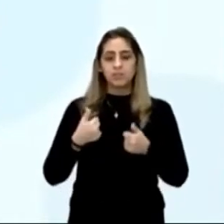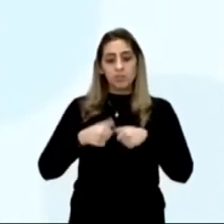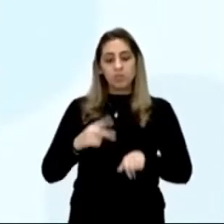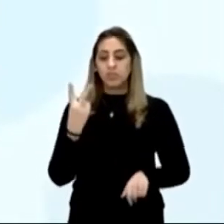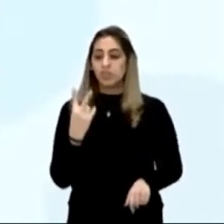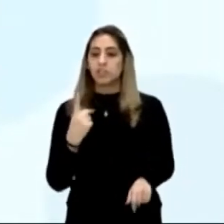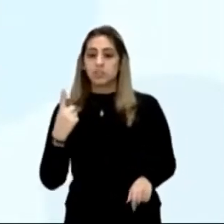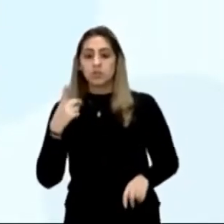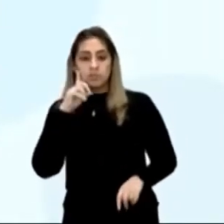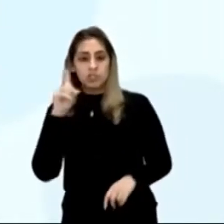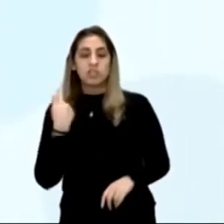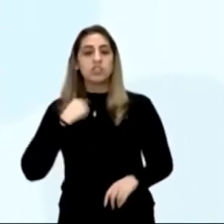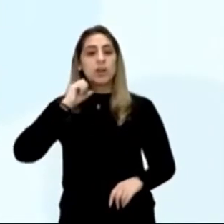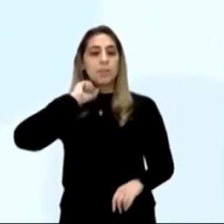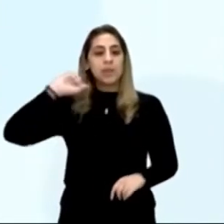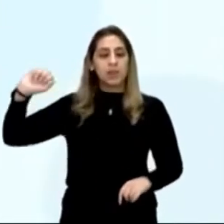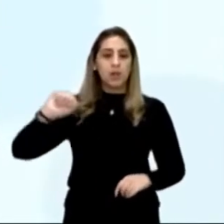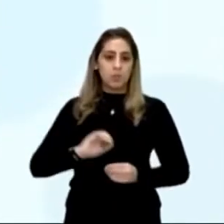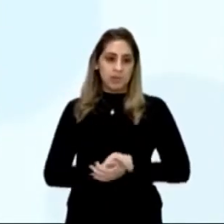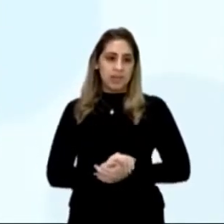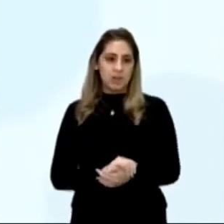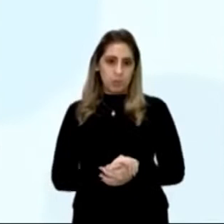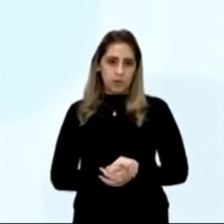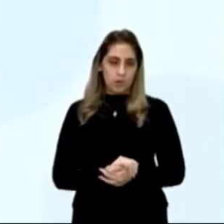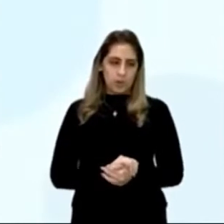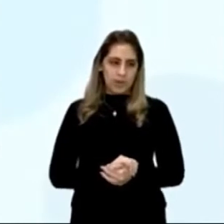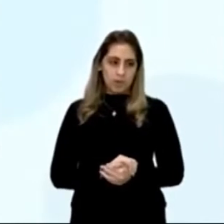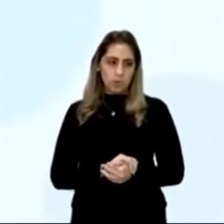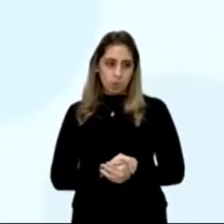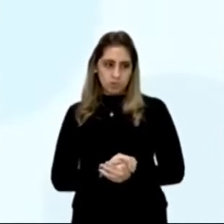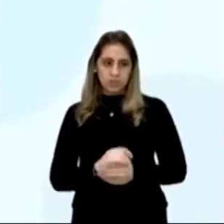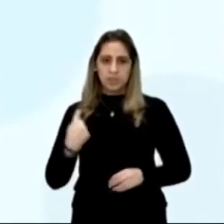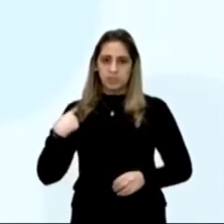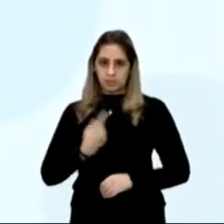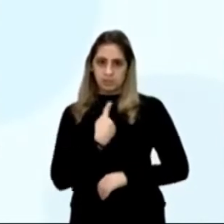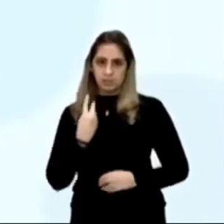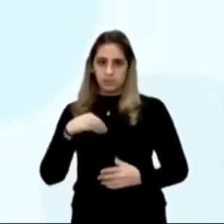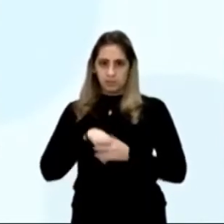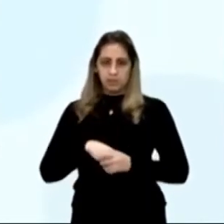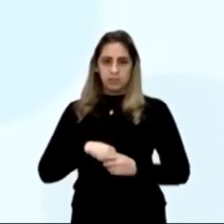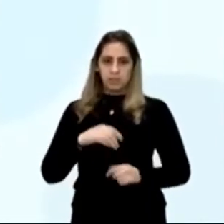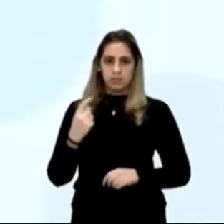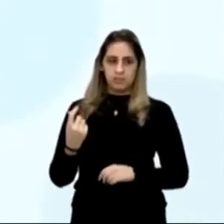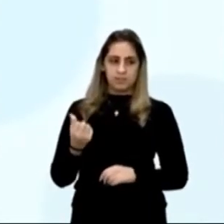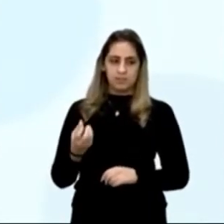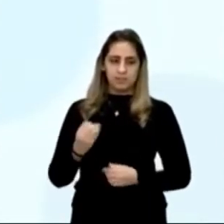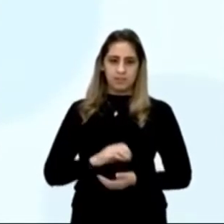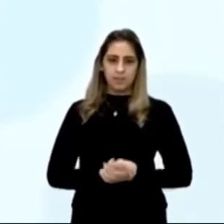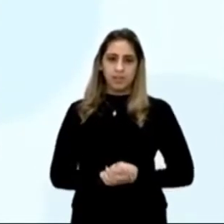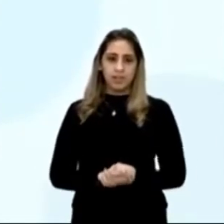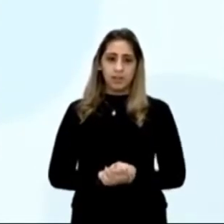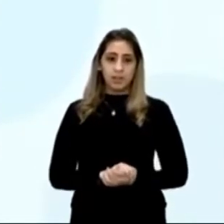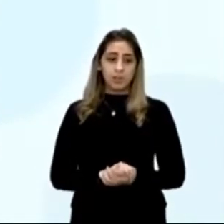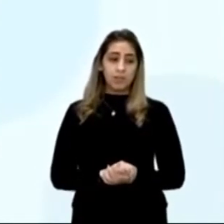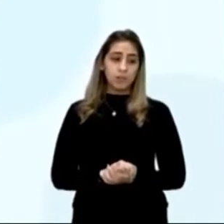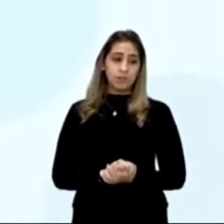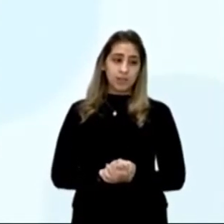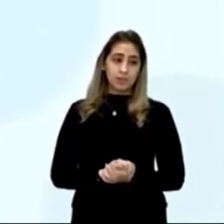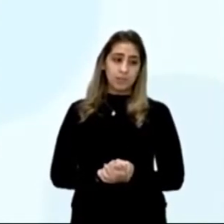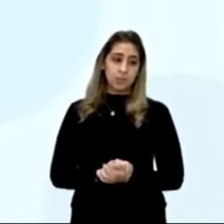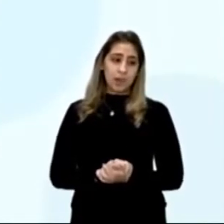21 dias de abril, estando da dita ilha, obra de, 660, ou